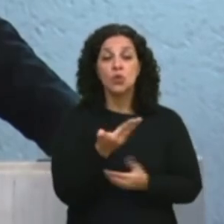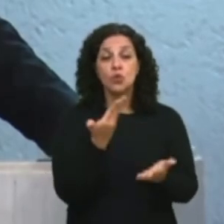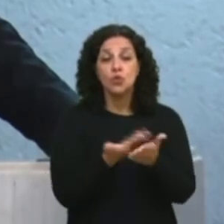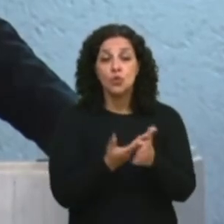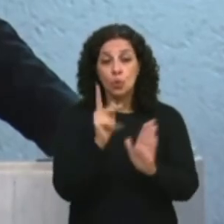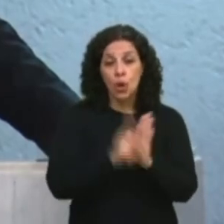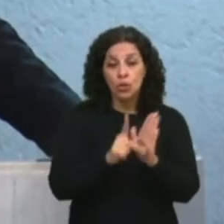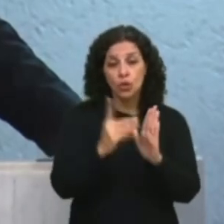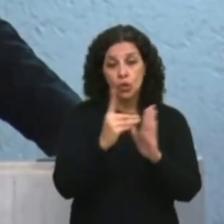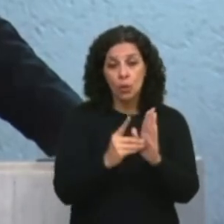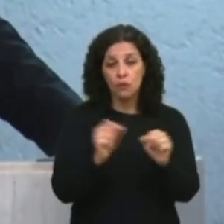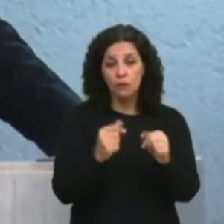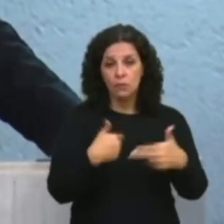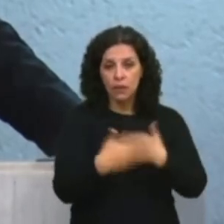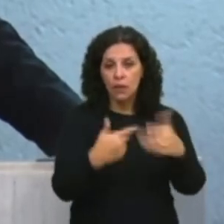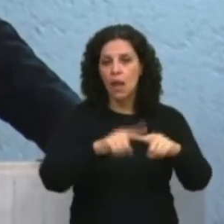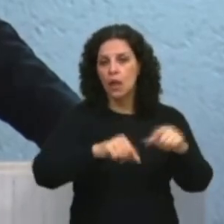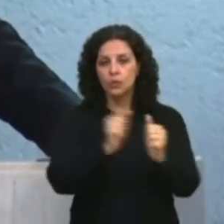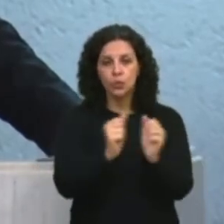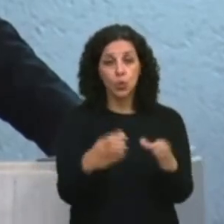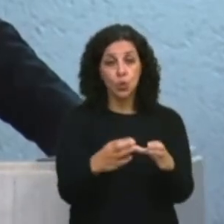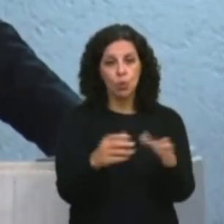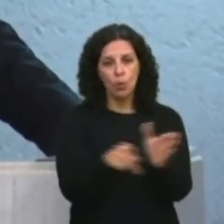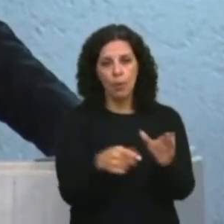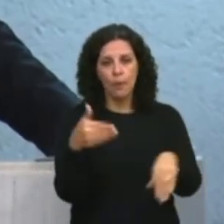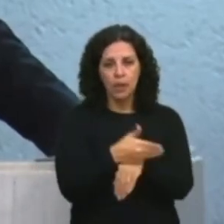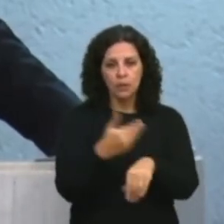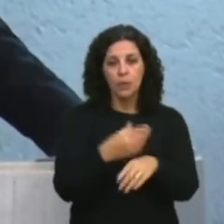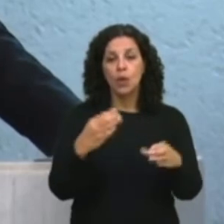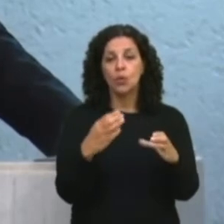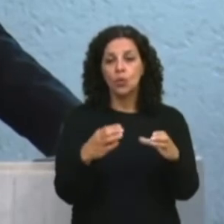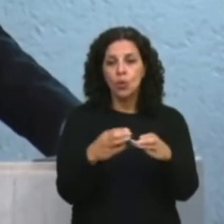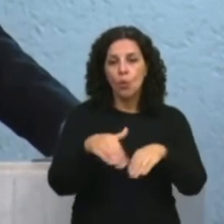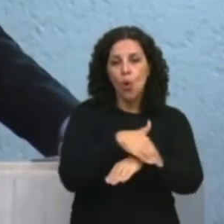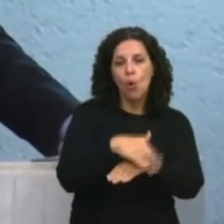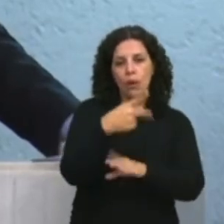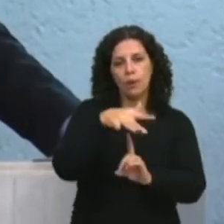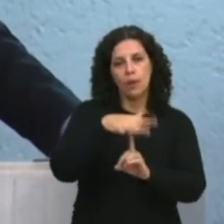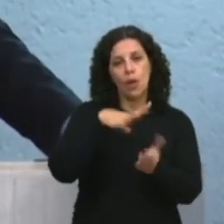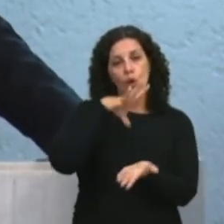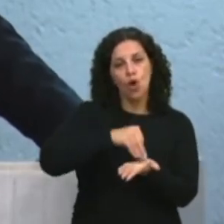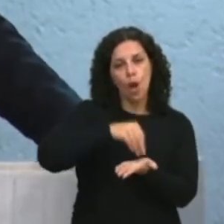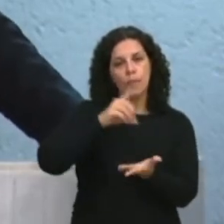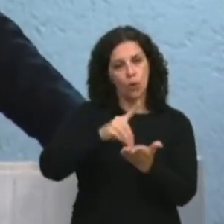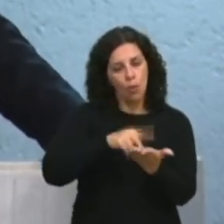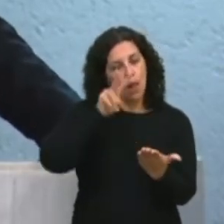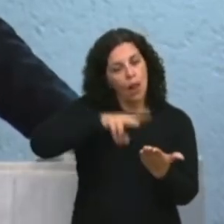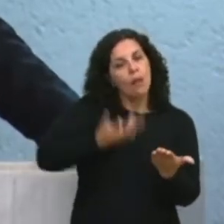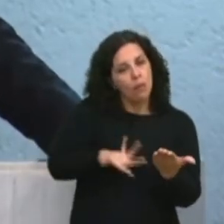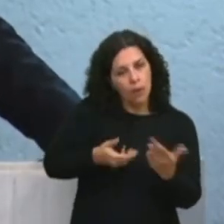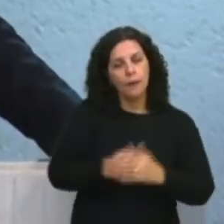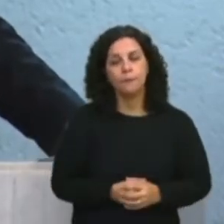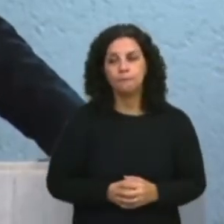estudos, projetos, documentos produzidos por seus membros no programa de rodovias do Paraná? Nós queremos cópia desses documentos que tenham sido